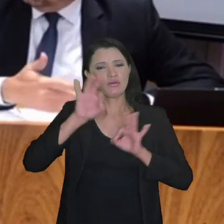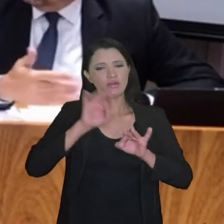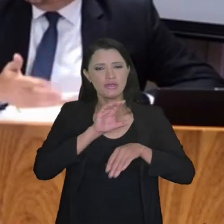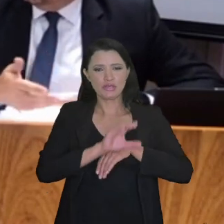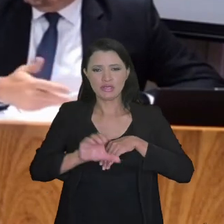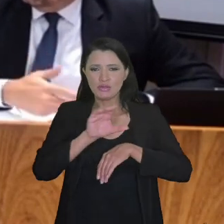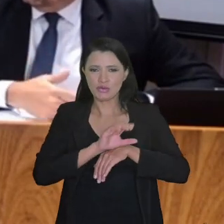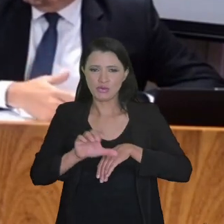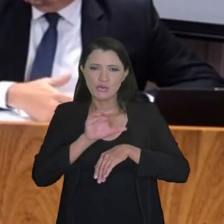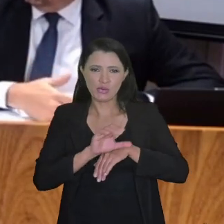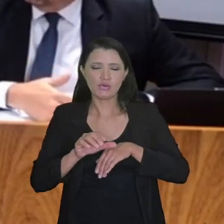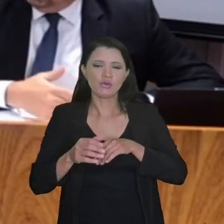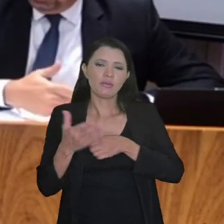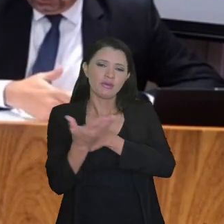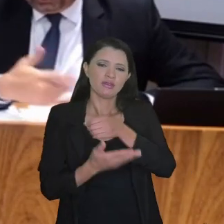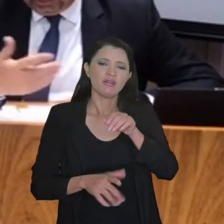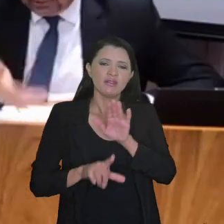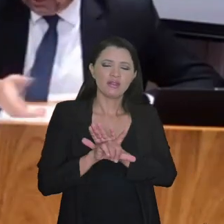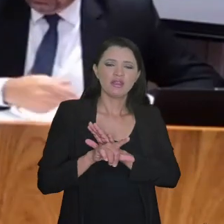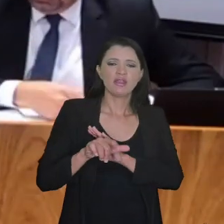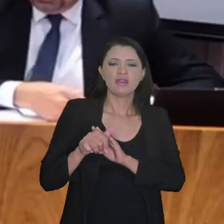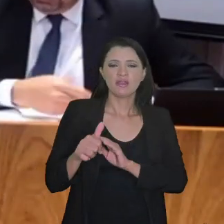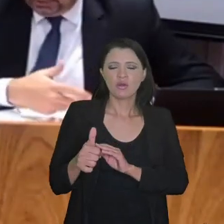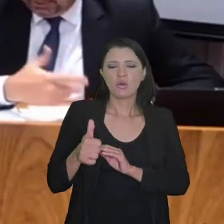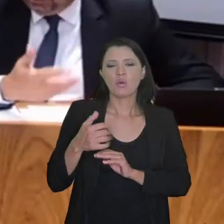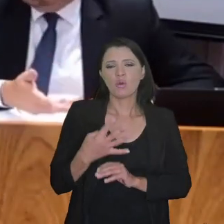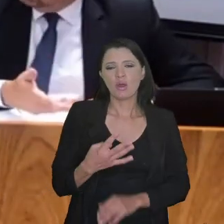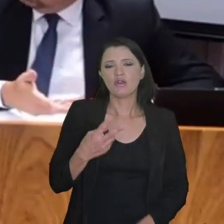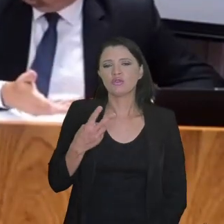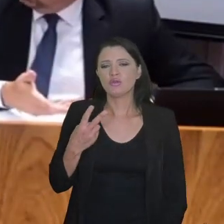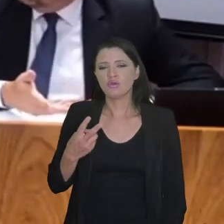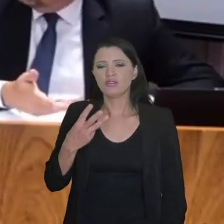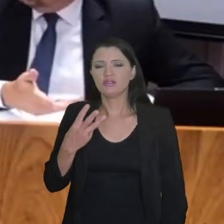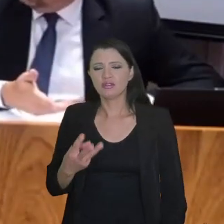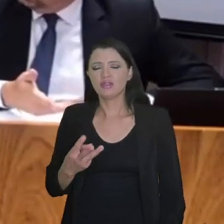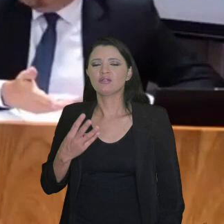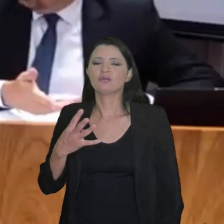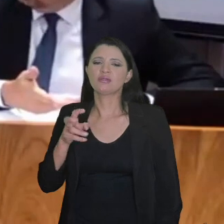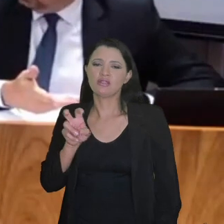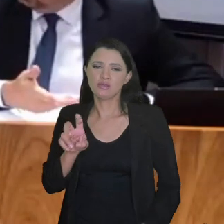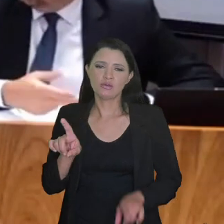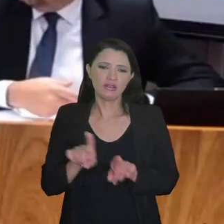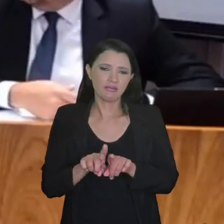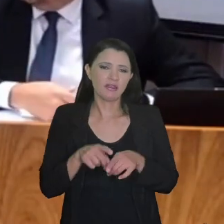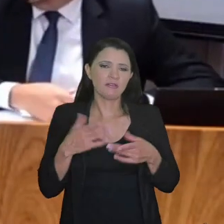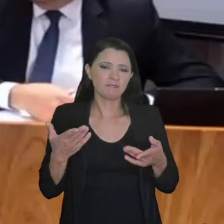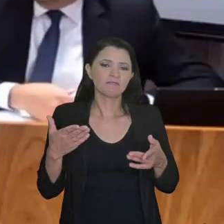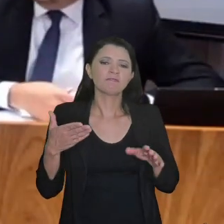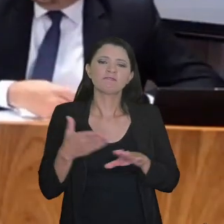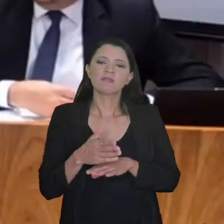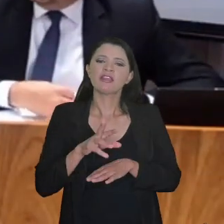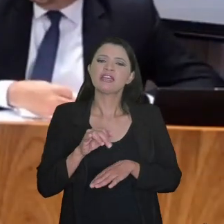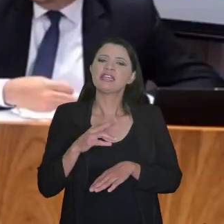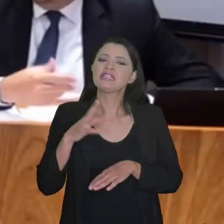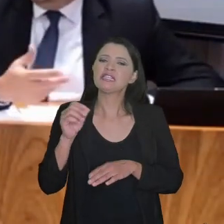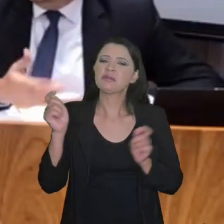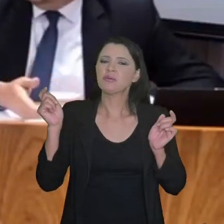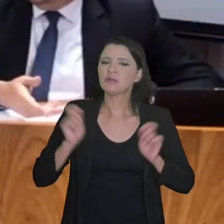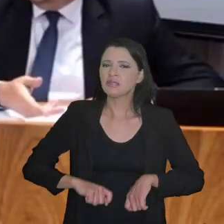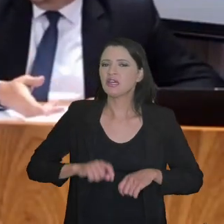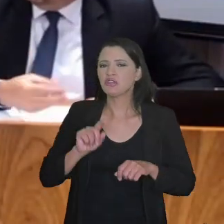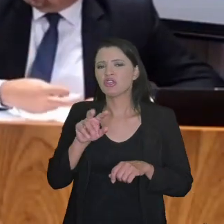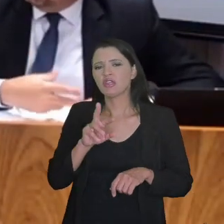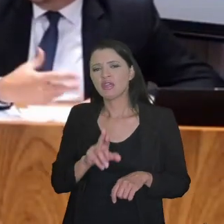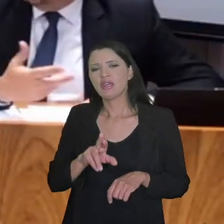quando nós estávamos organizando esse curso, a partir da lei 412, 375, especialmente, com a participação da